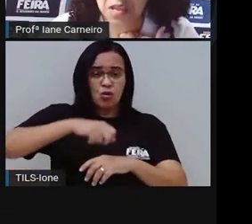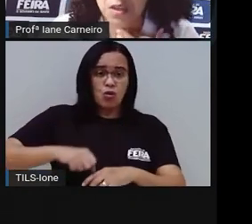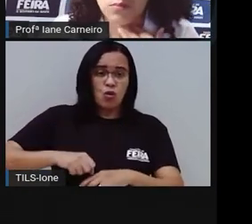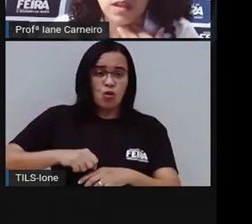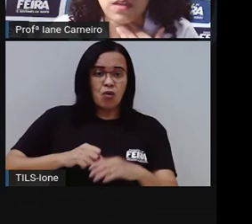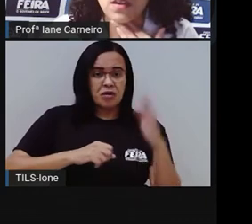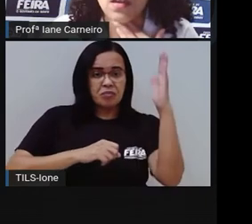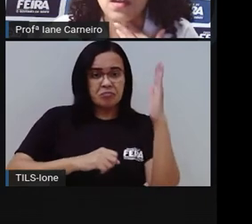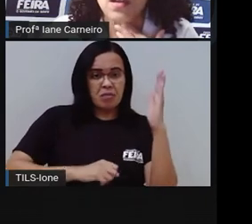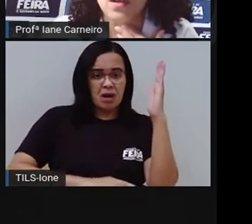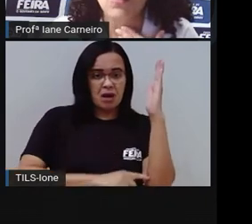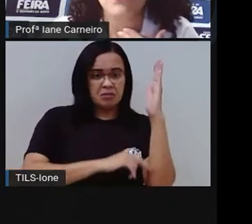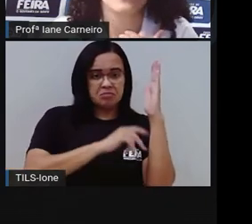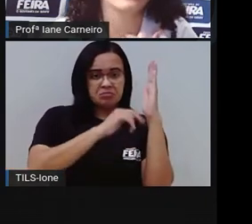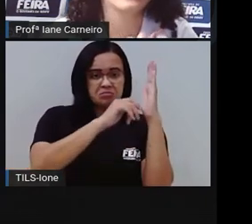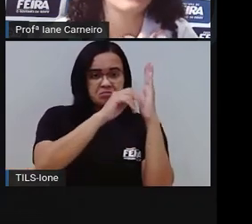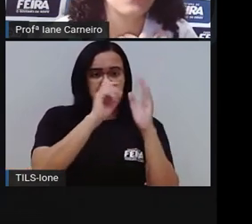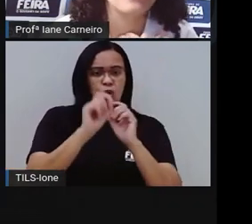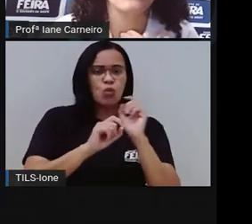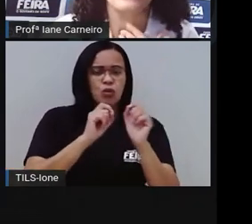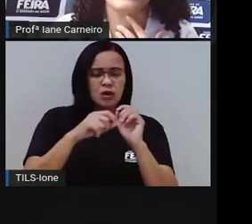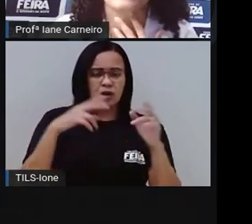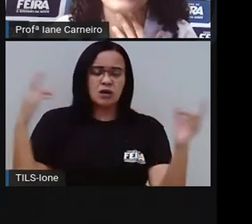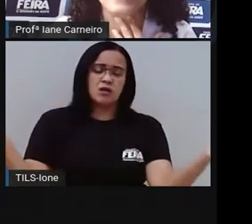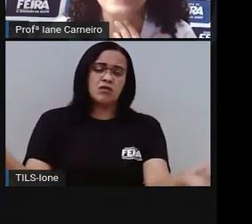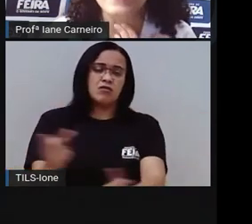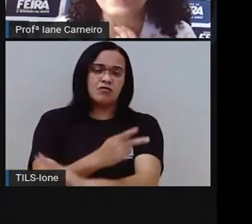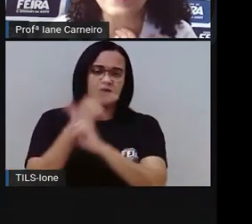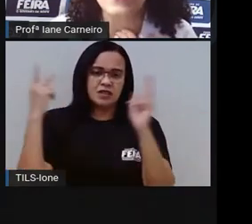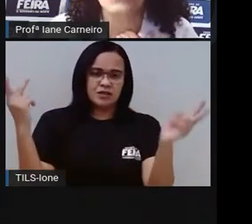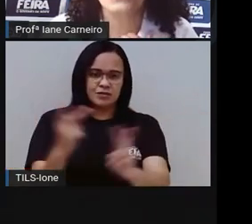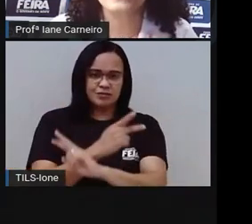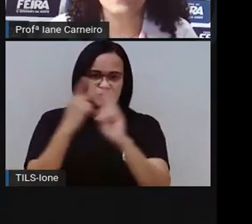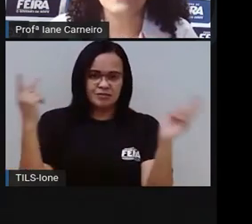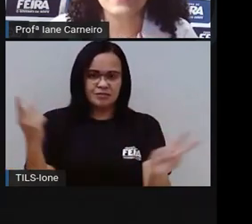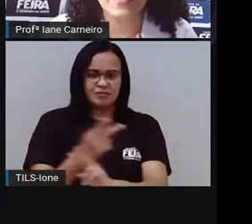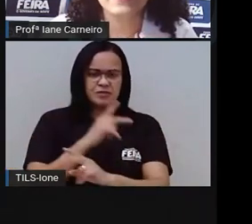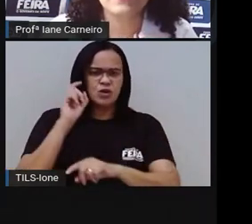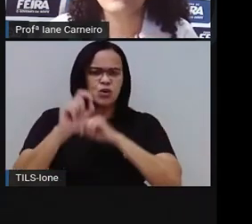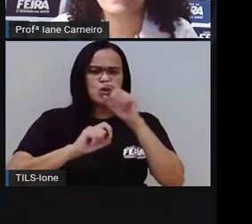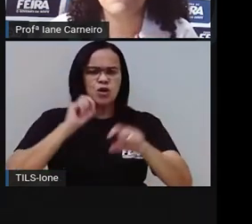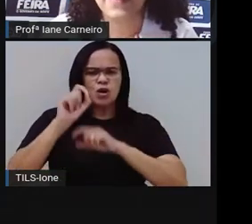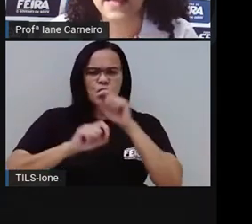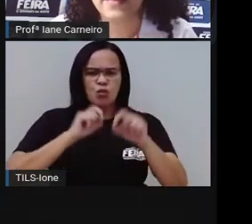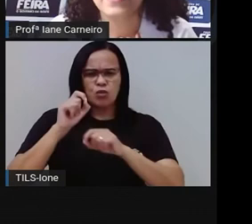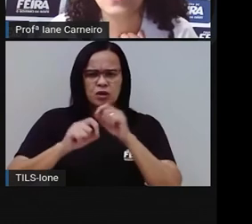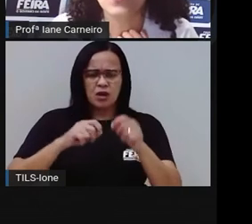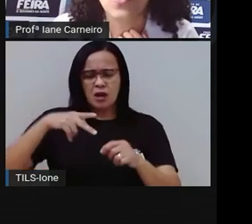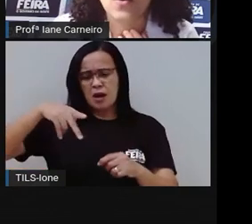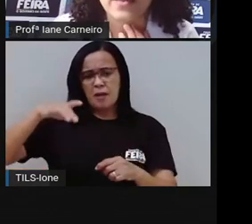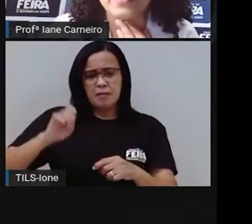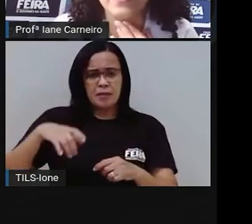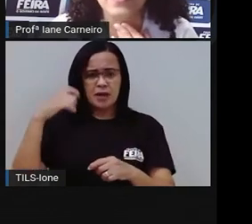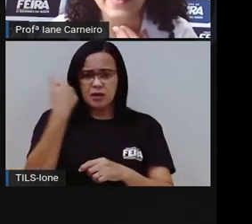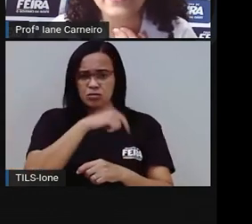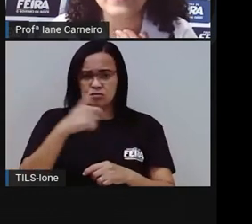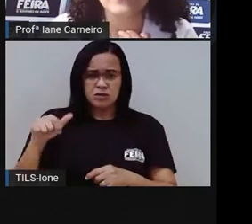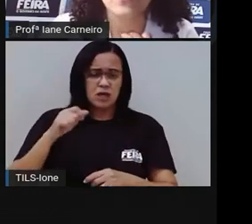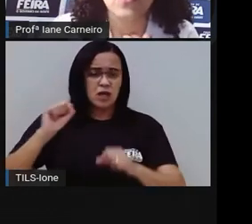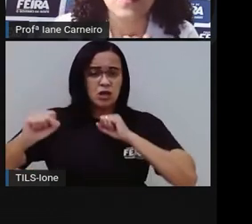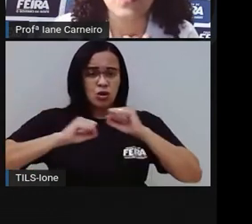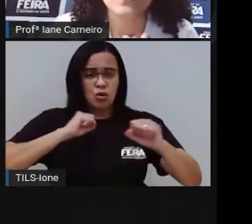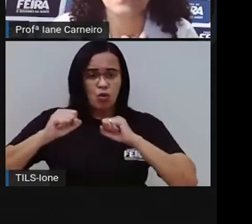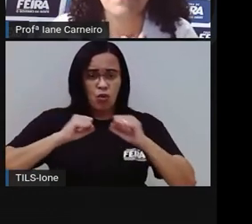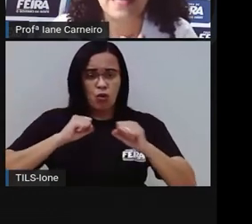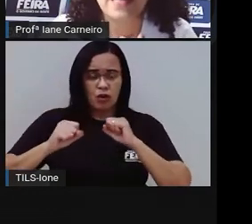Sei não. O vento, o pé de vento. O que é o que é? Não tem pé e corre. Tem leito e